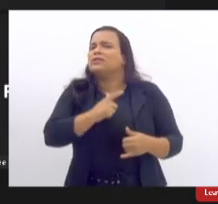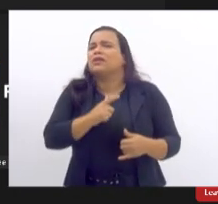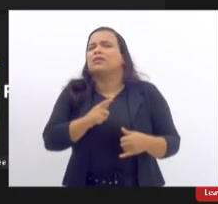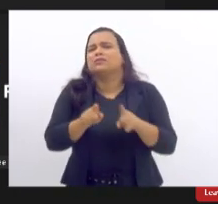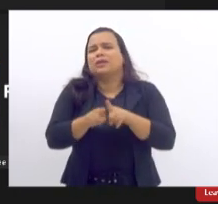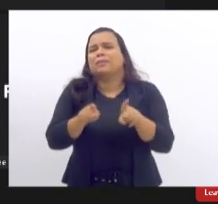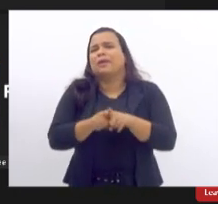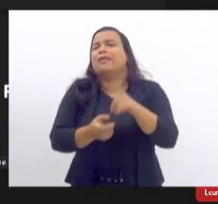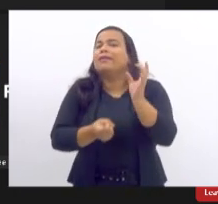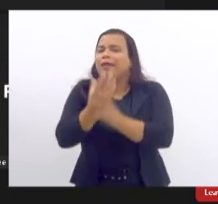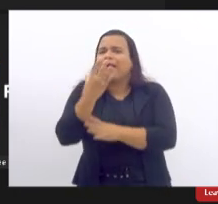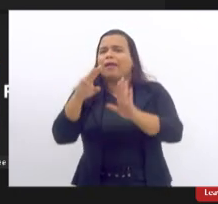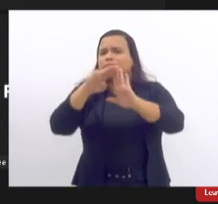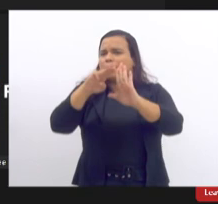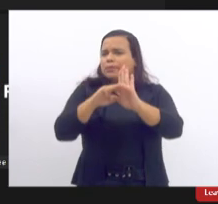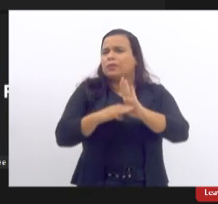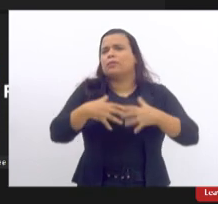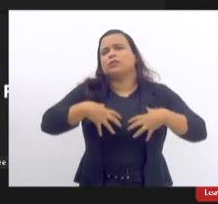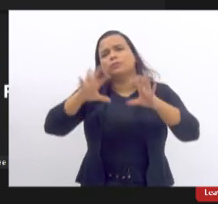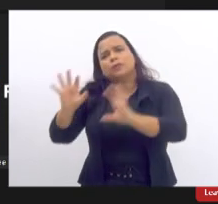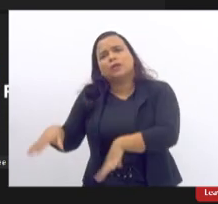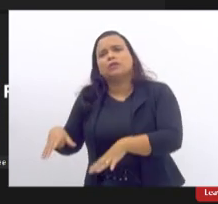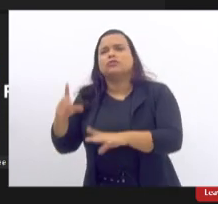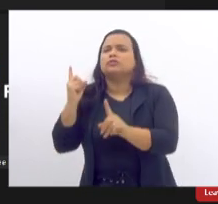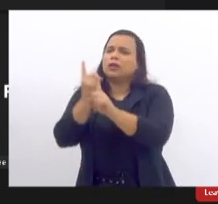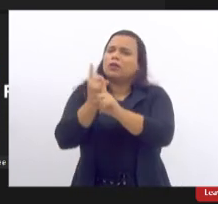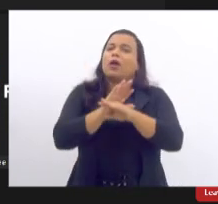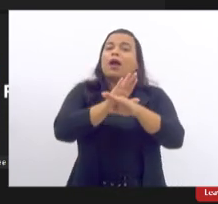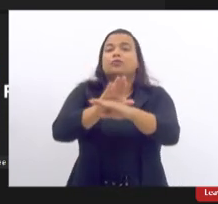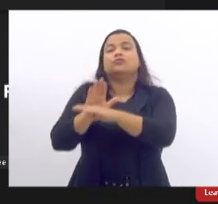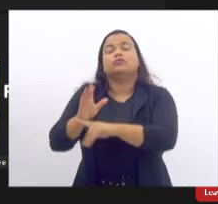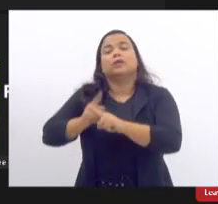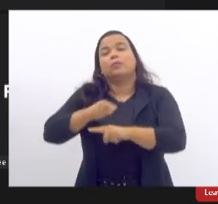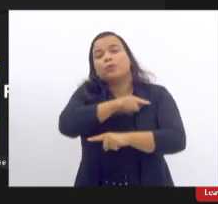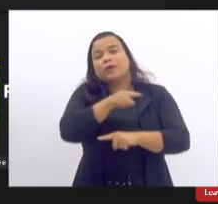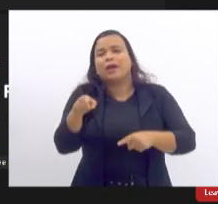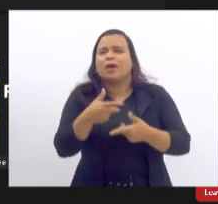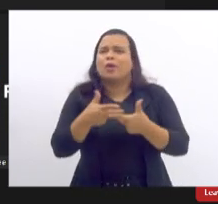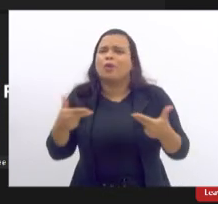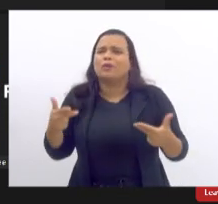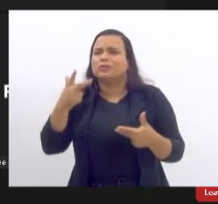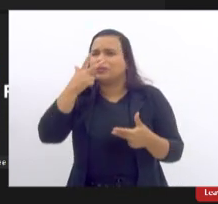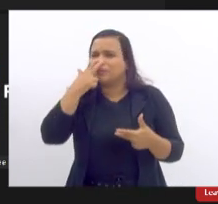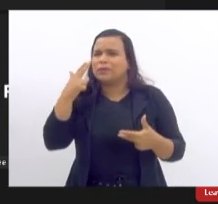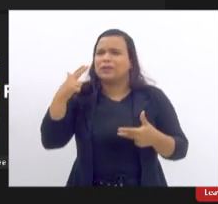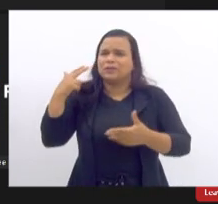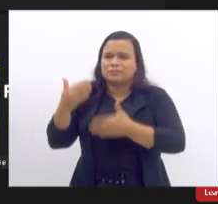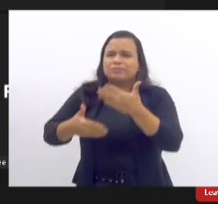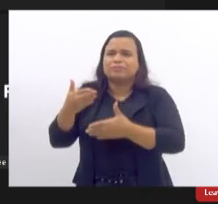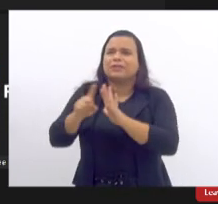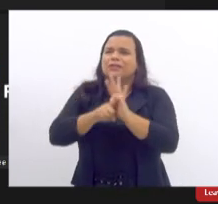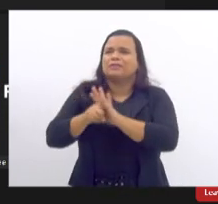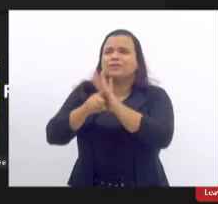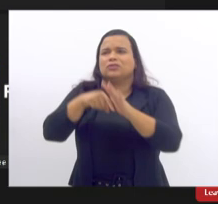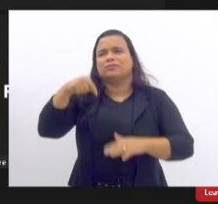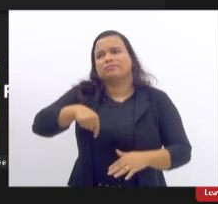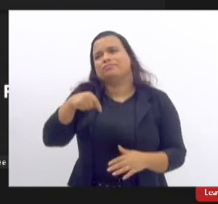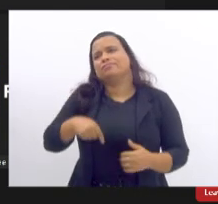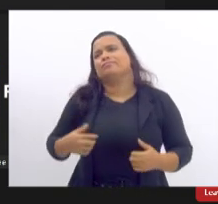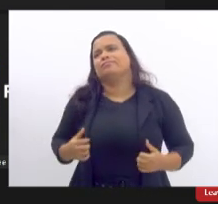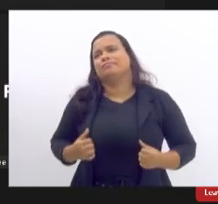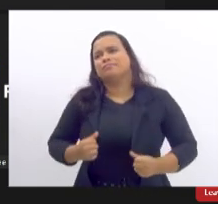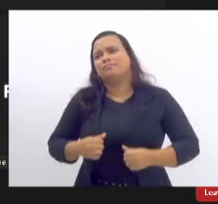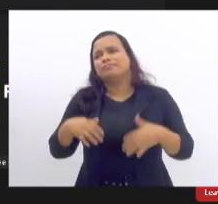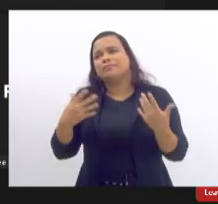protocolo de explante de diagnóstico porque são coisas que ainda estão em investigação então se